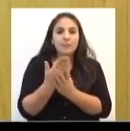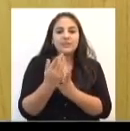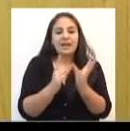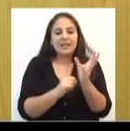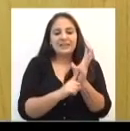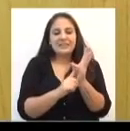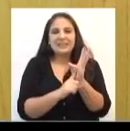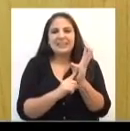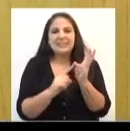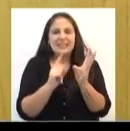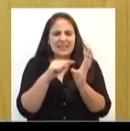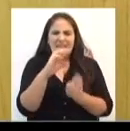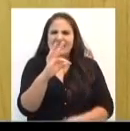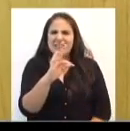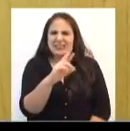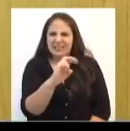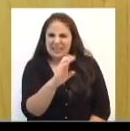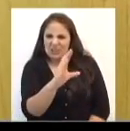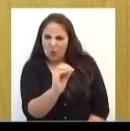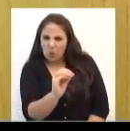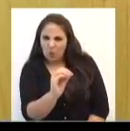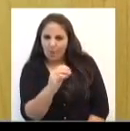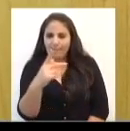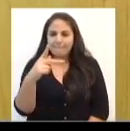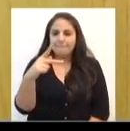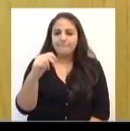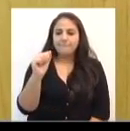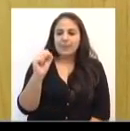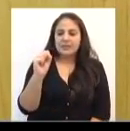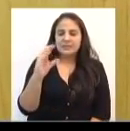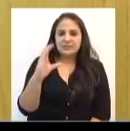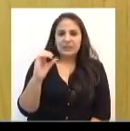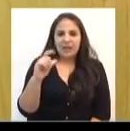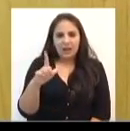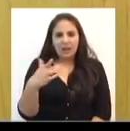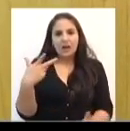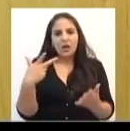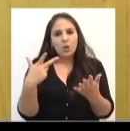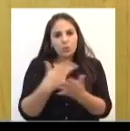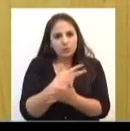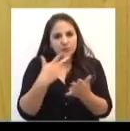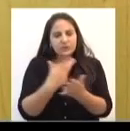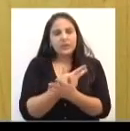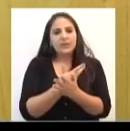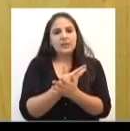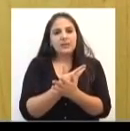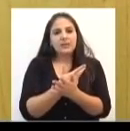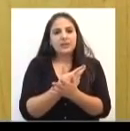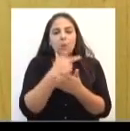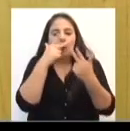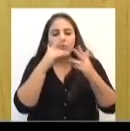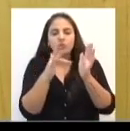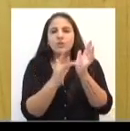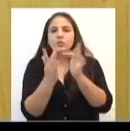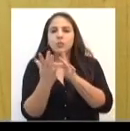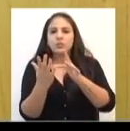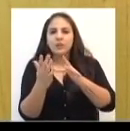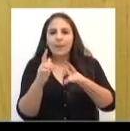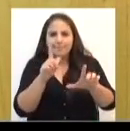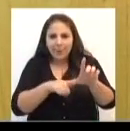pascal. Tríduo pascal que acontece como lava-pés, ó Jesus que lava os pés,